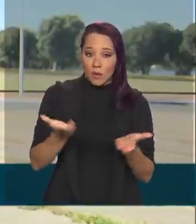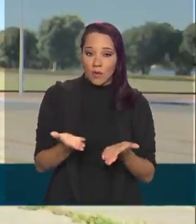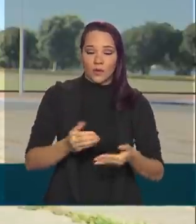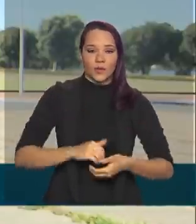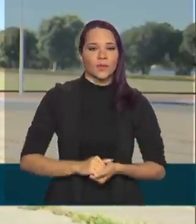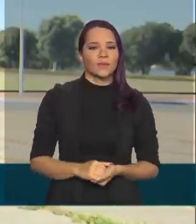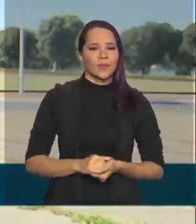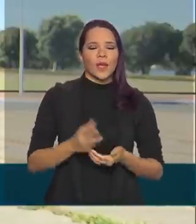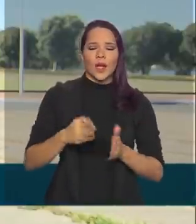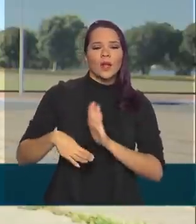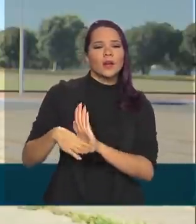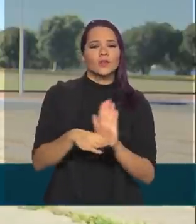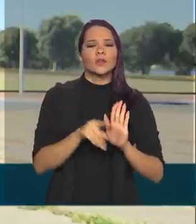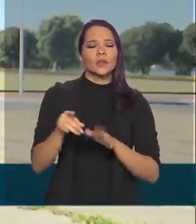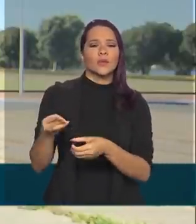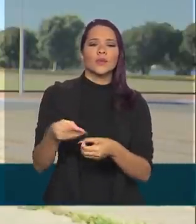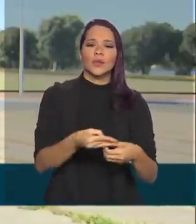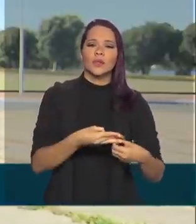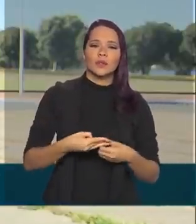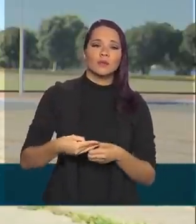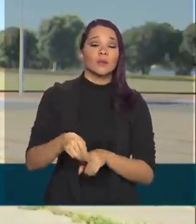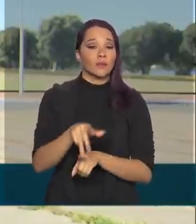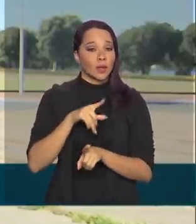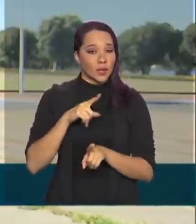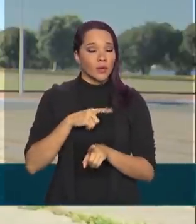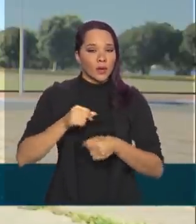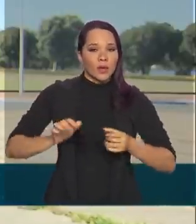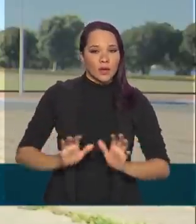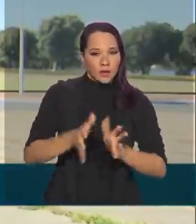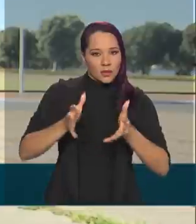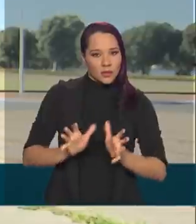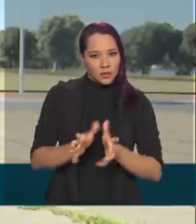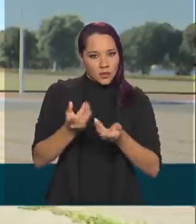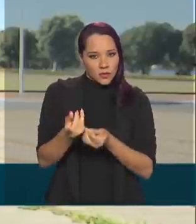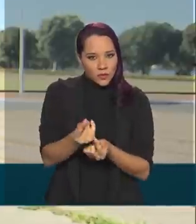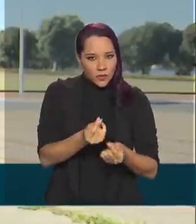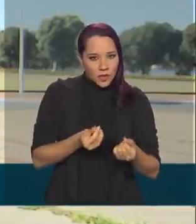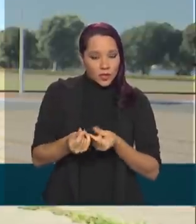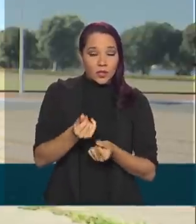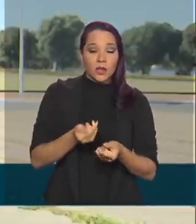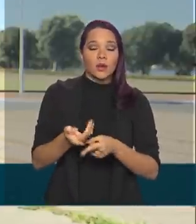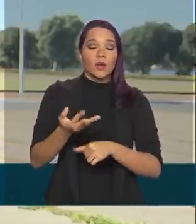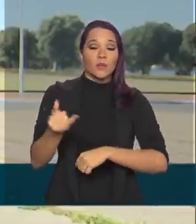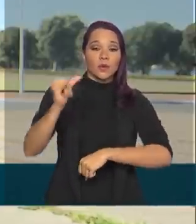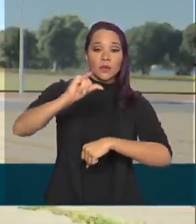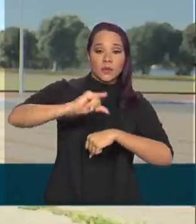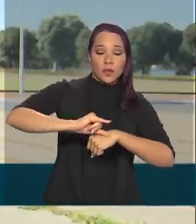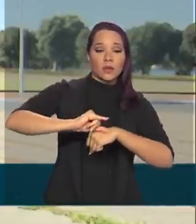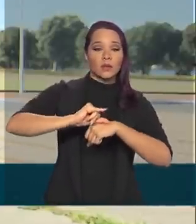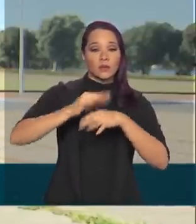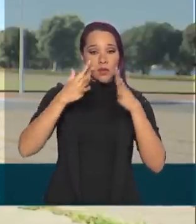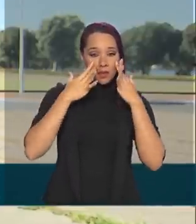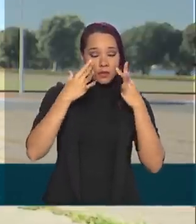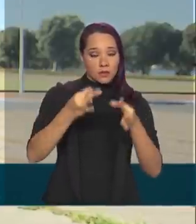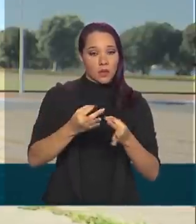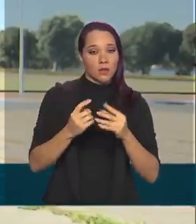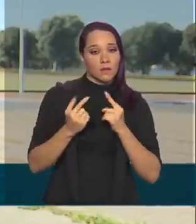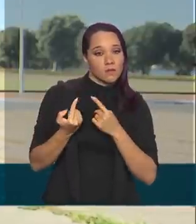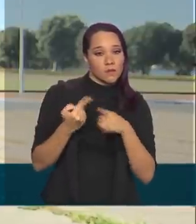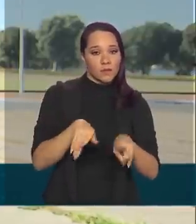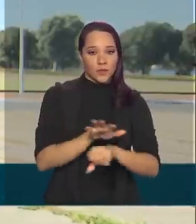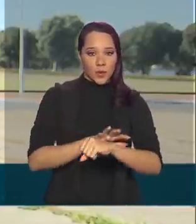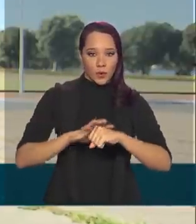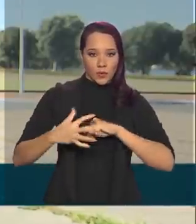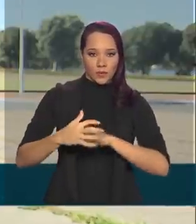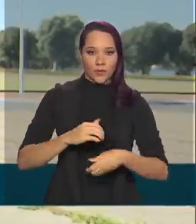temporariamente esses municípios para receberem incentivos financeiros para os centros de atendimento para enfrentamento